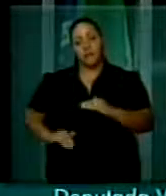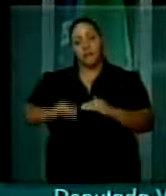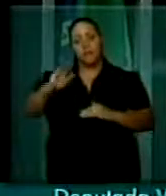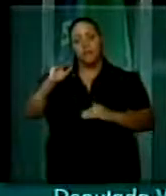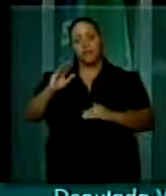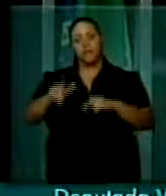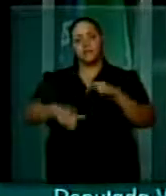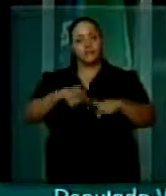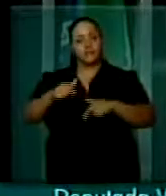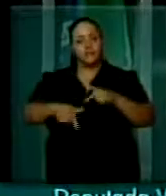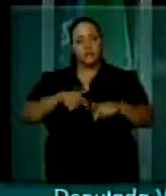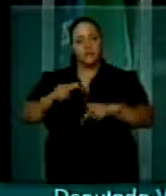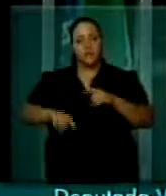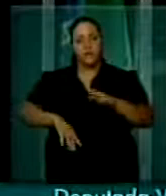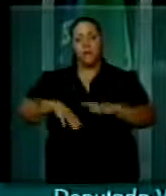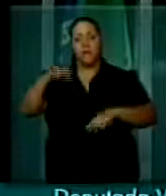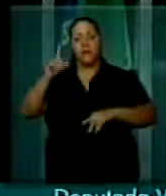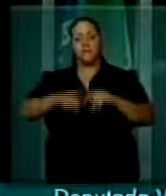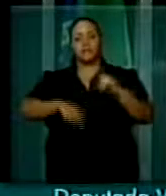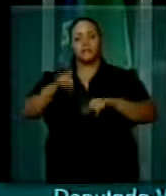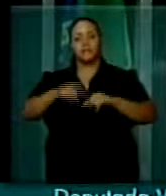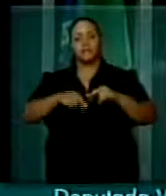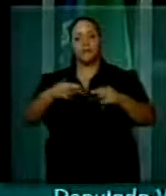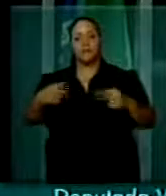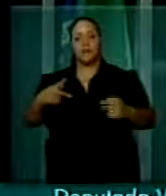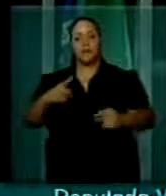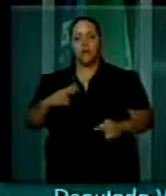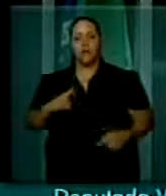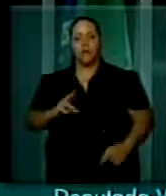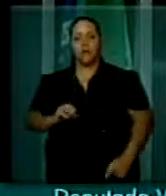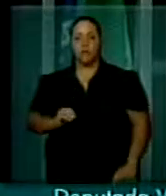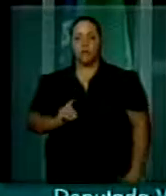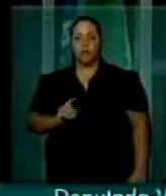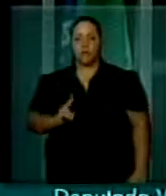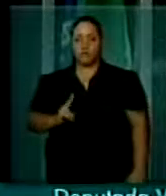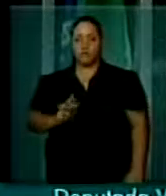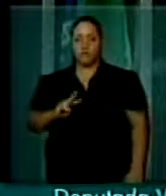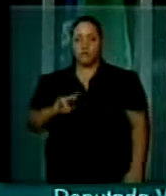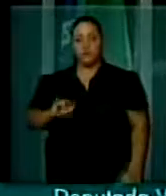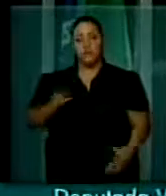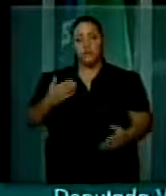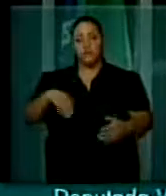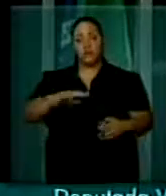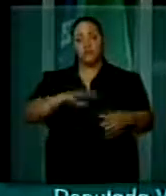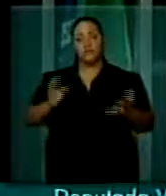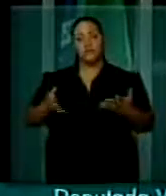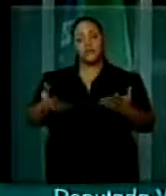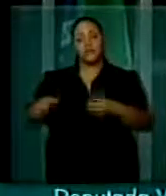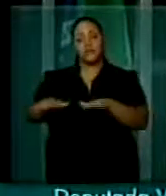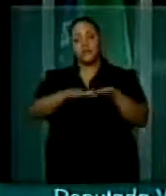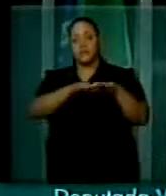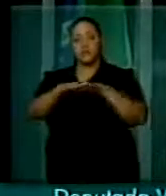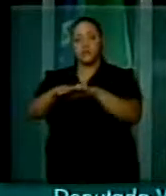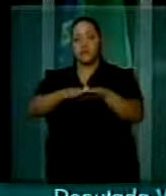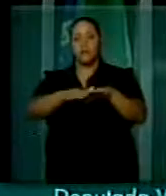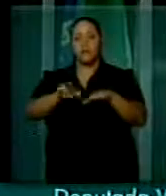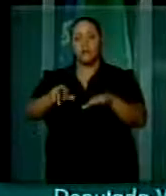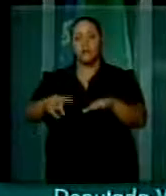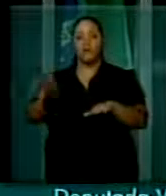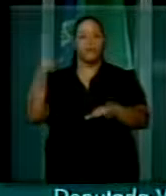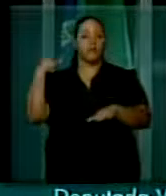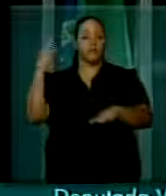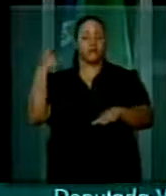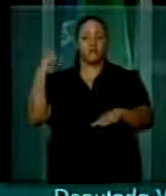diminuiu a participação da massa salarial. Nós só queremos igualar ao que tinha no passado, ao que tínhamos no passado,